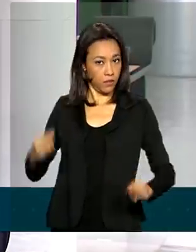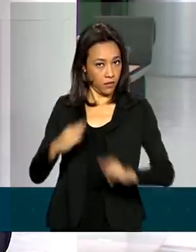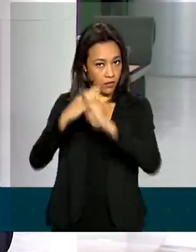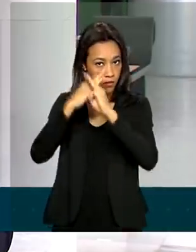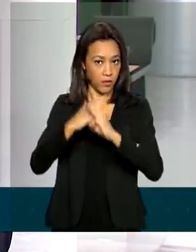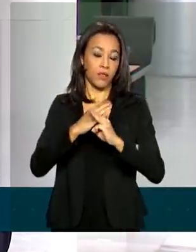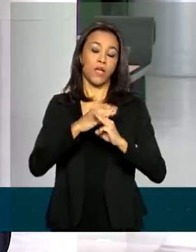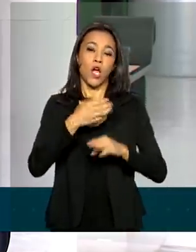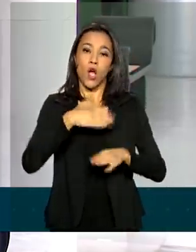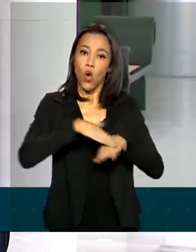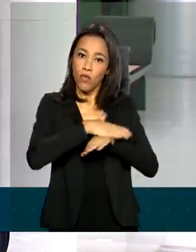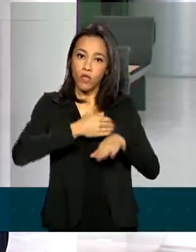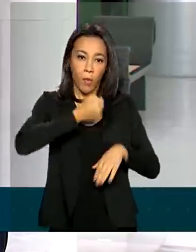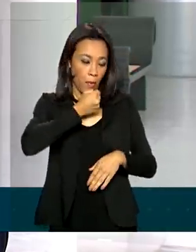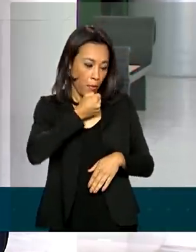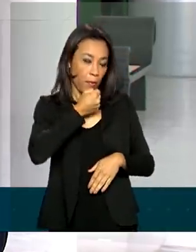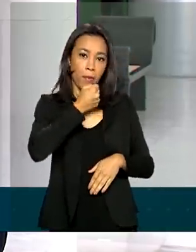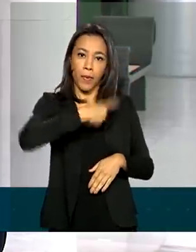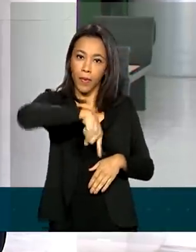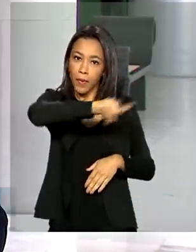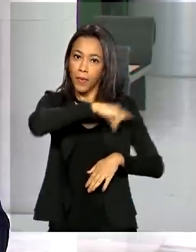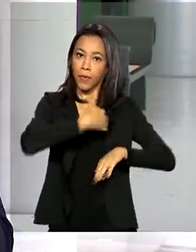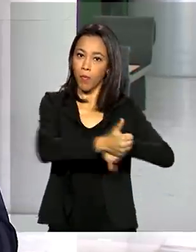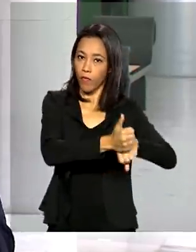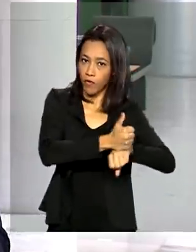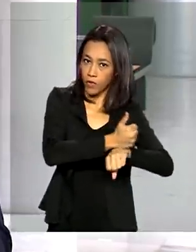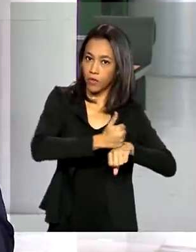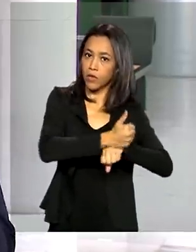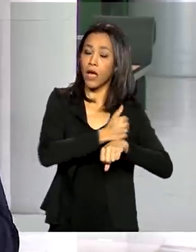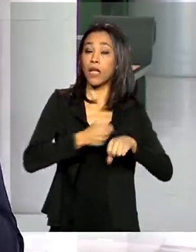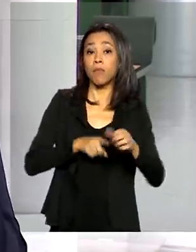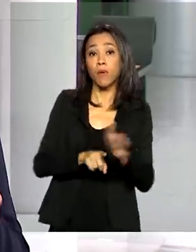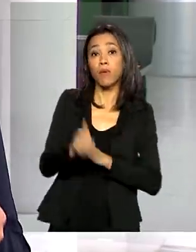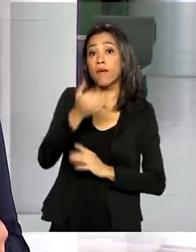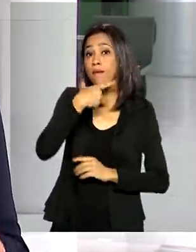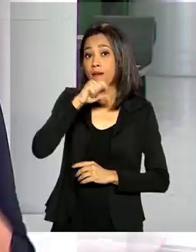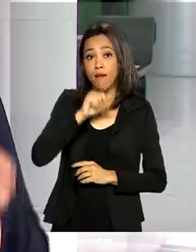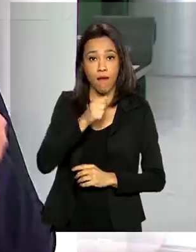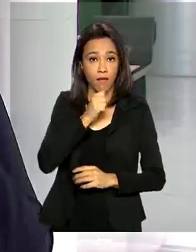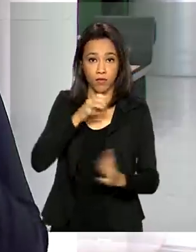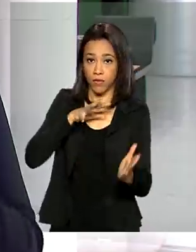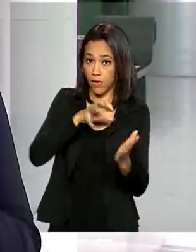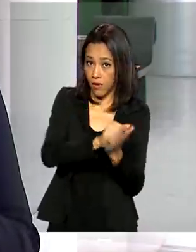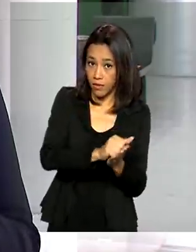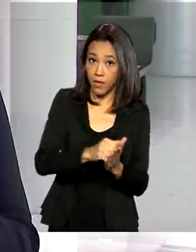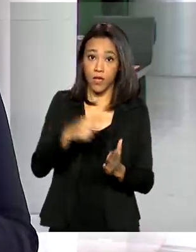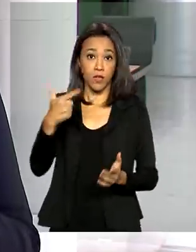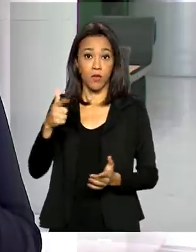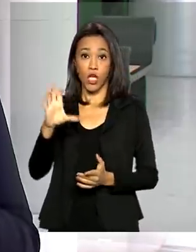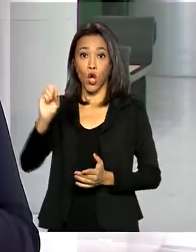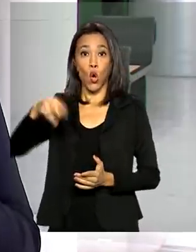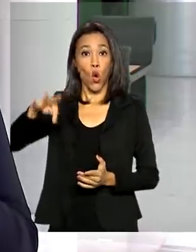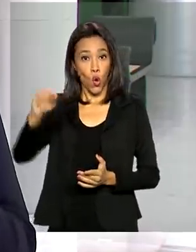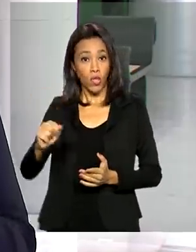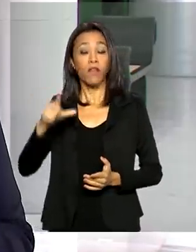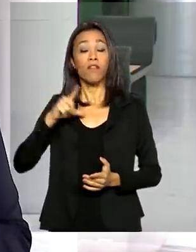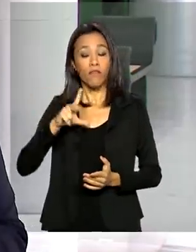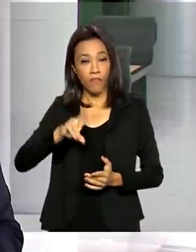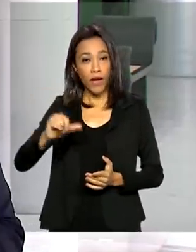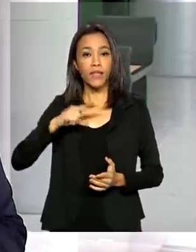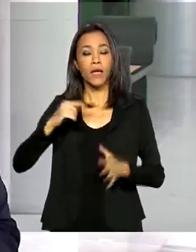jornalistas, o Pedro Guimarães, e ele explicou que quem se cadastrar e não tiver ainda uma conta na Caixa vai ter uma conta poupança aberta